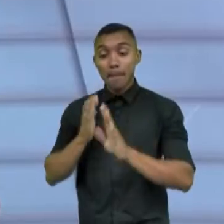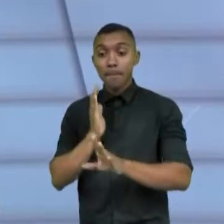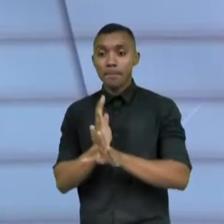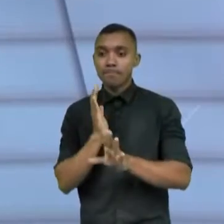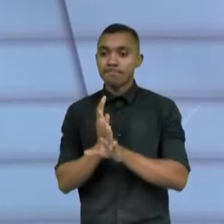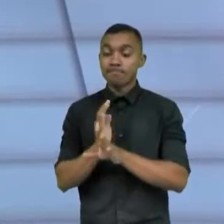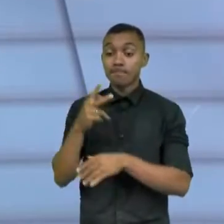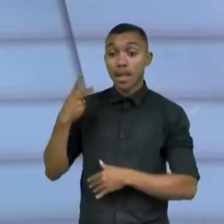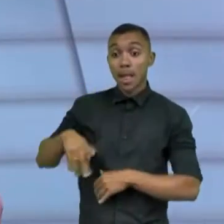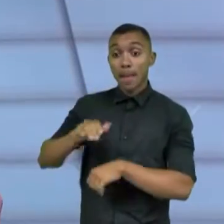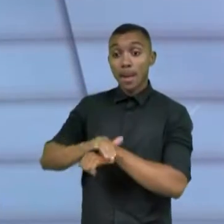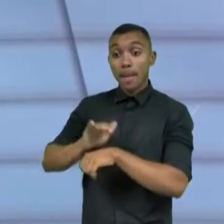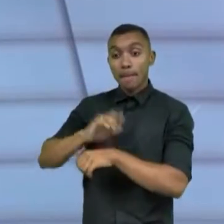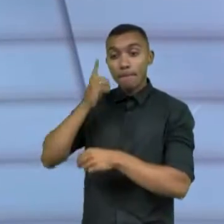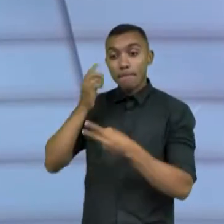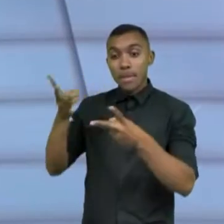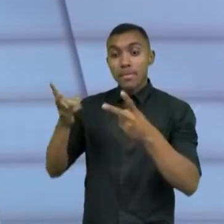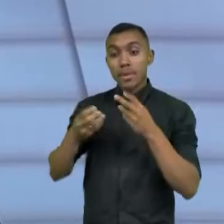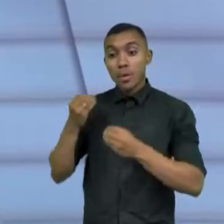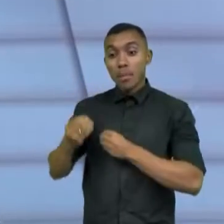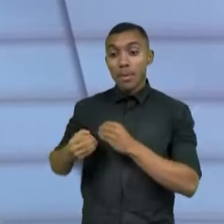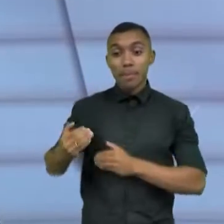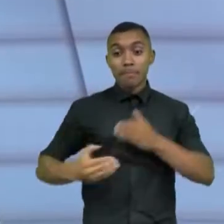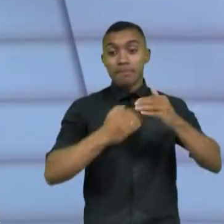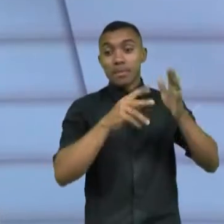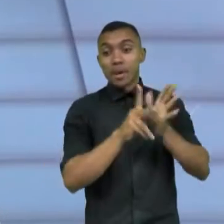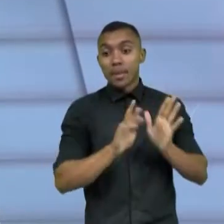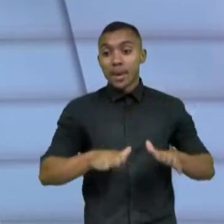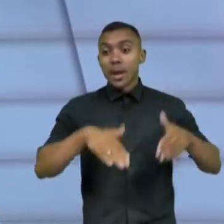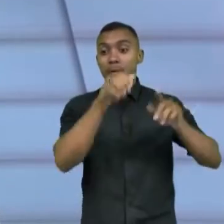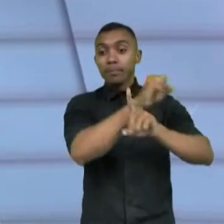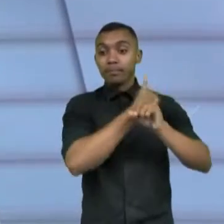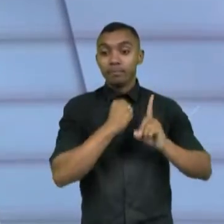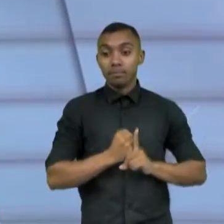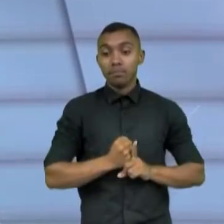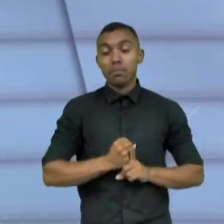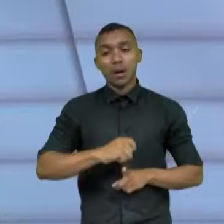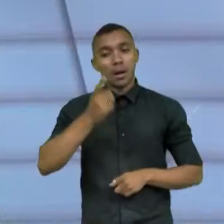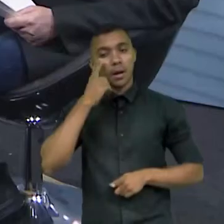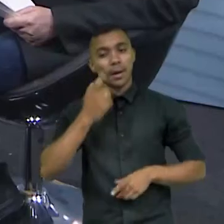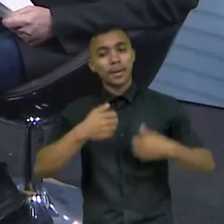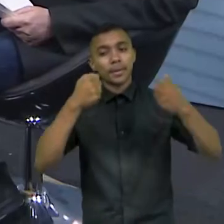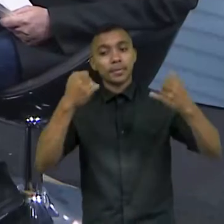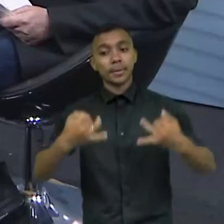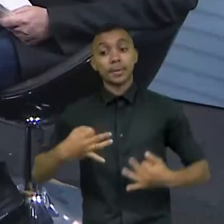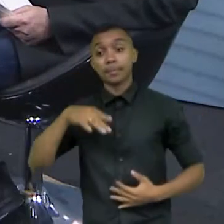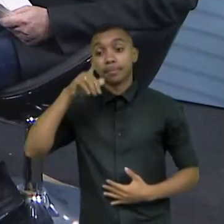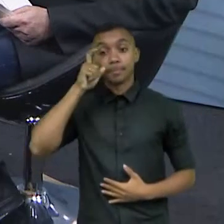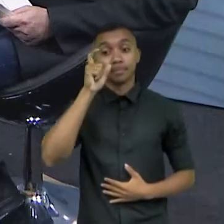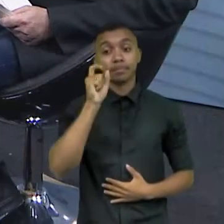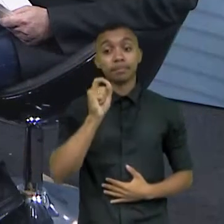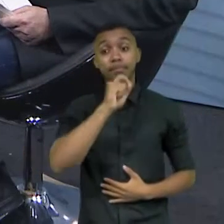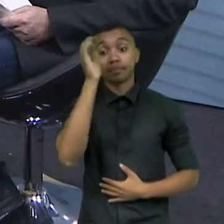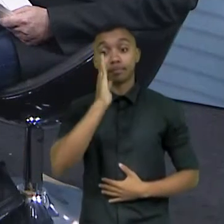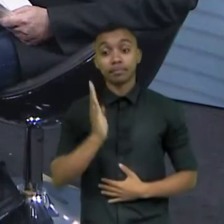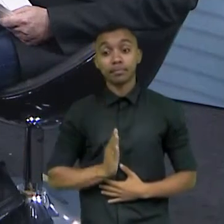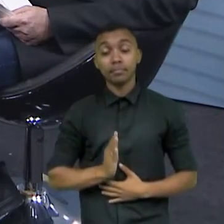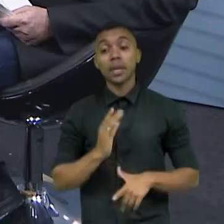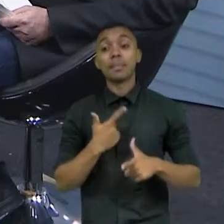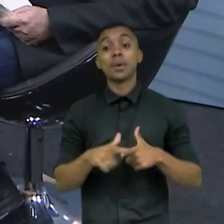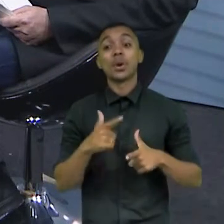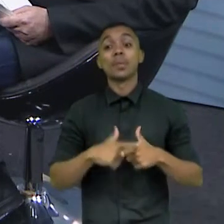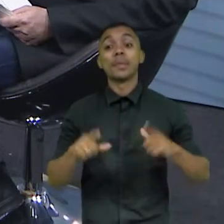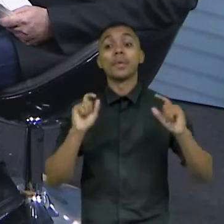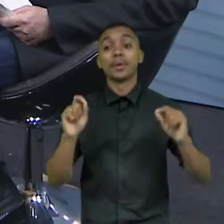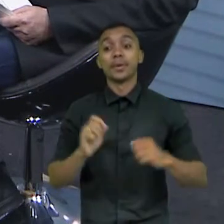para como os negócios podem gerar impacto socioambiental positivo. porque, Bia, e tem uma coisa interessante. O Brasil tem um problema, né? Nós